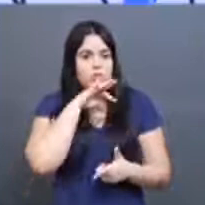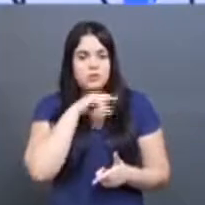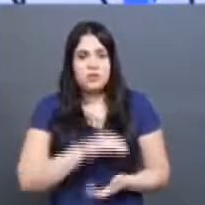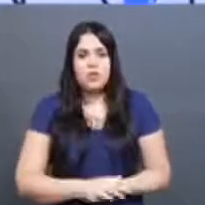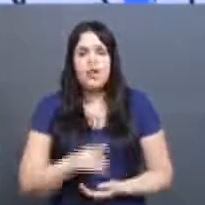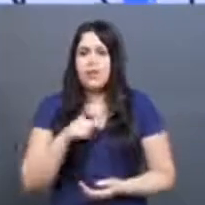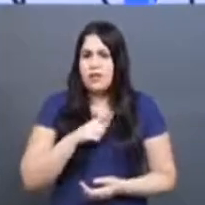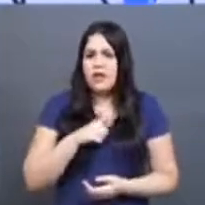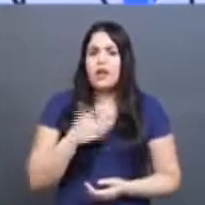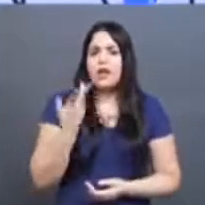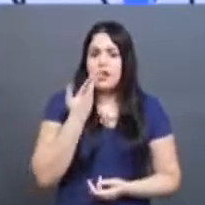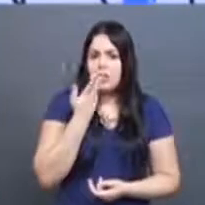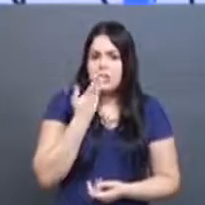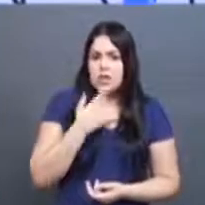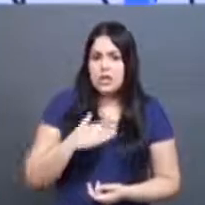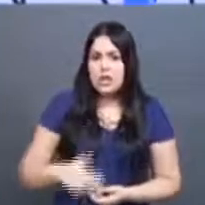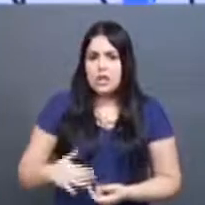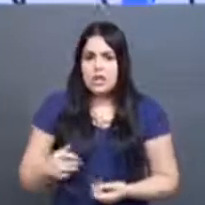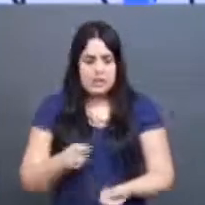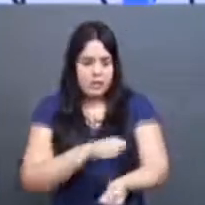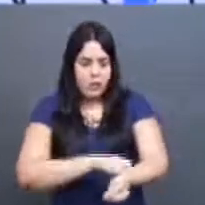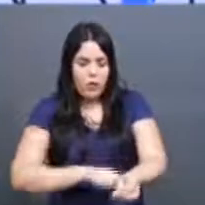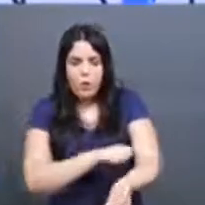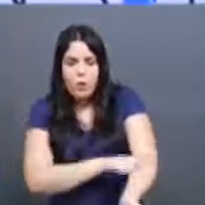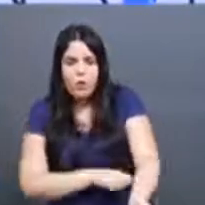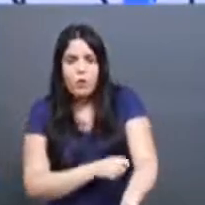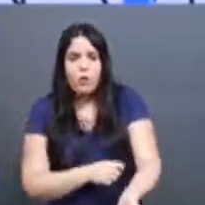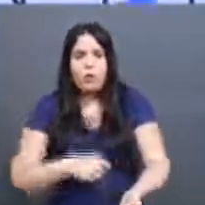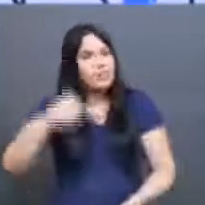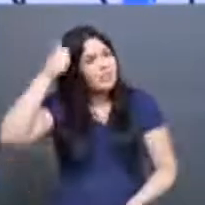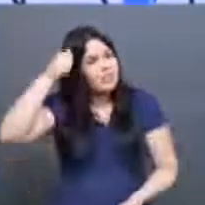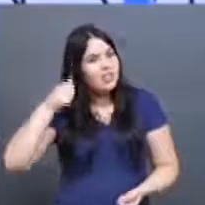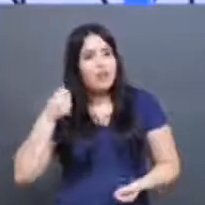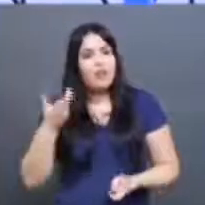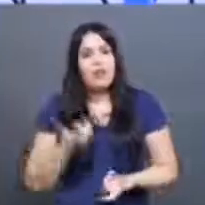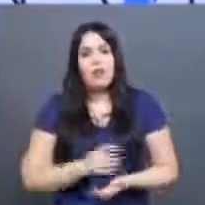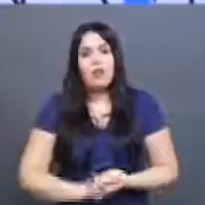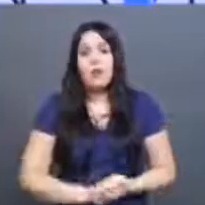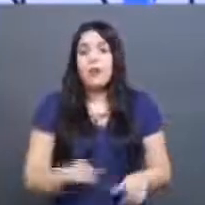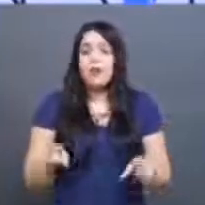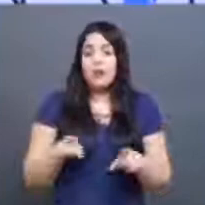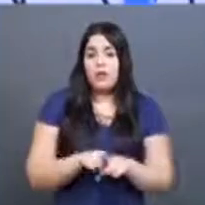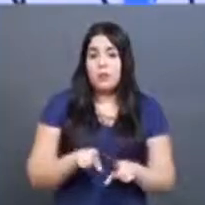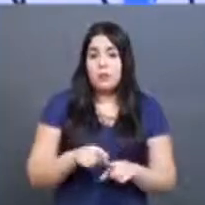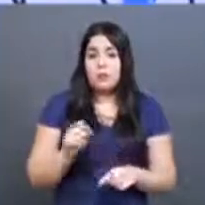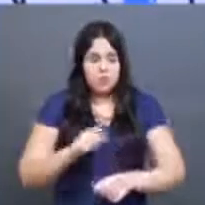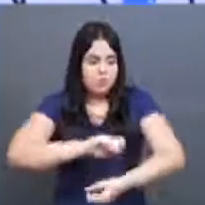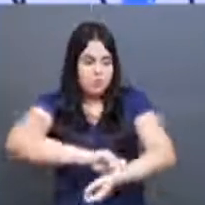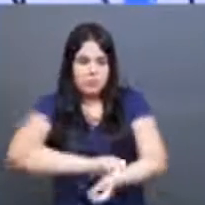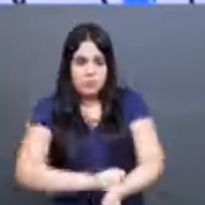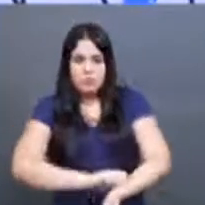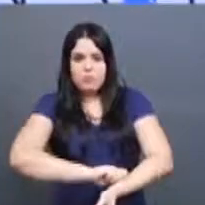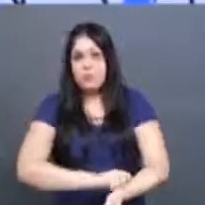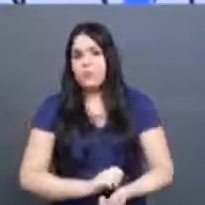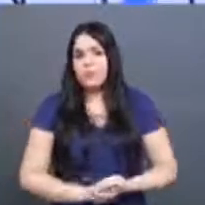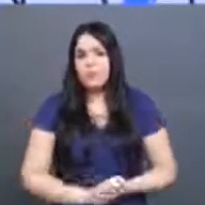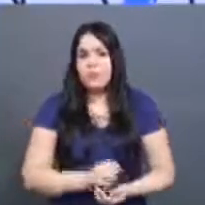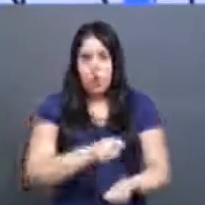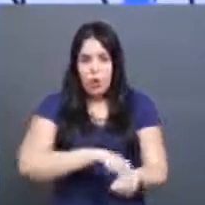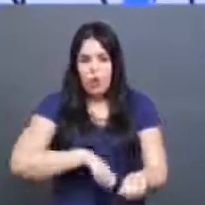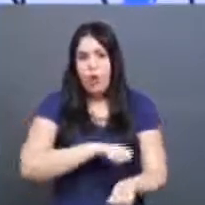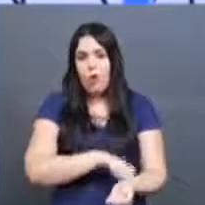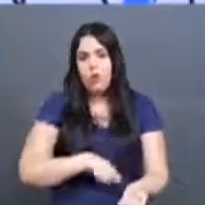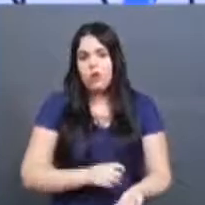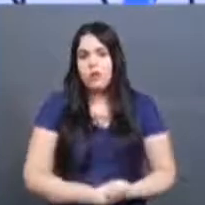casos de crianças que se automutilaram, que arrancaram o cabelo, com elas começam a se beliscar, a se cortar.